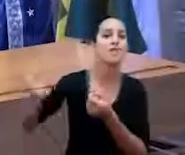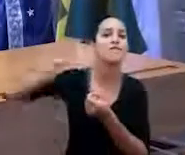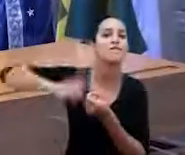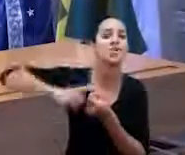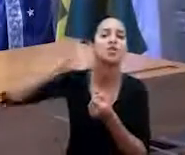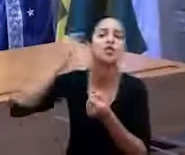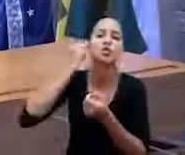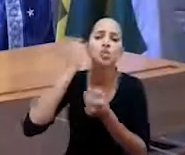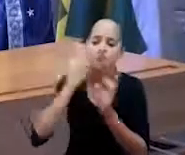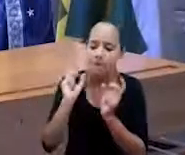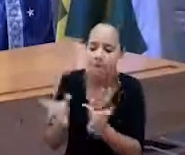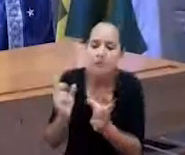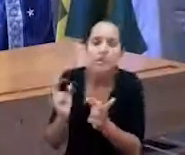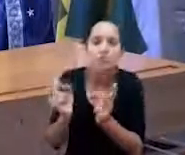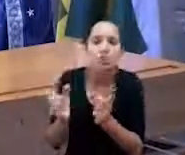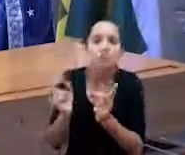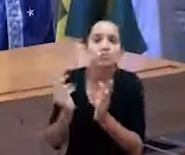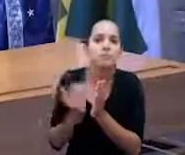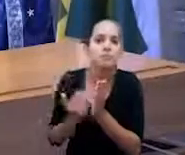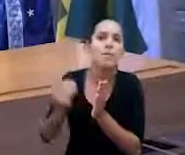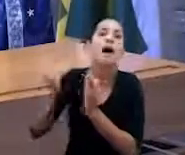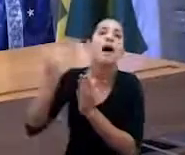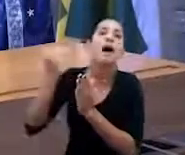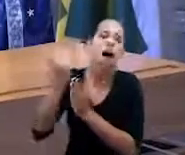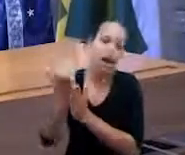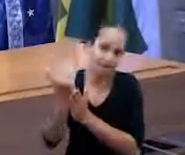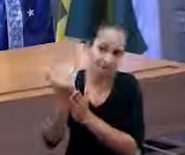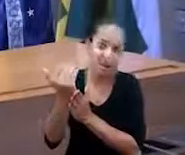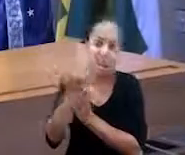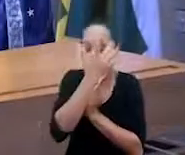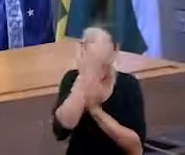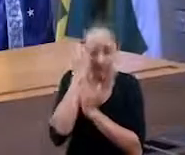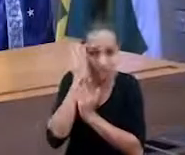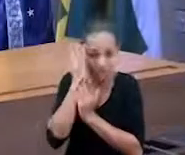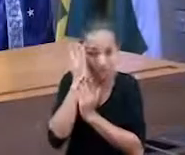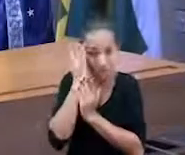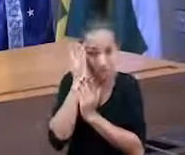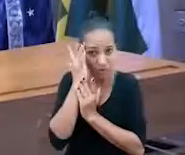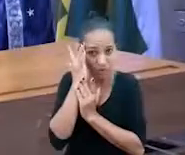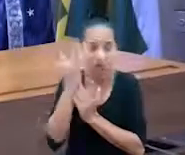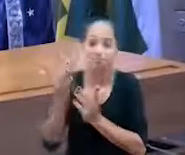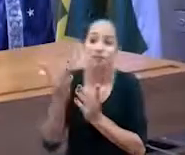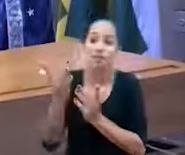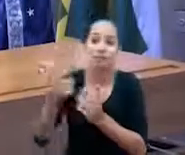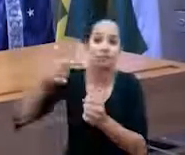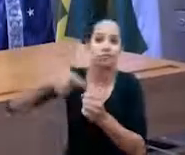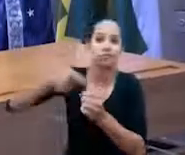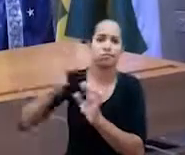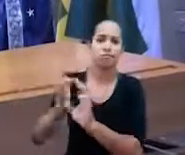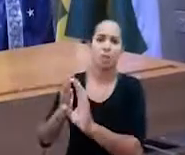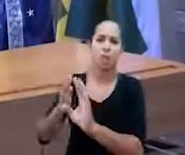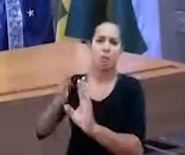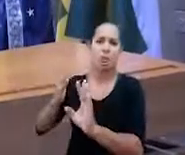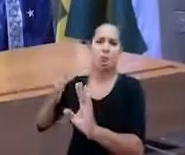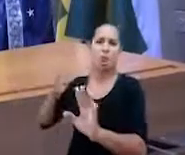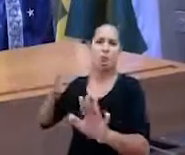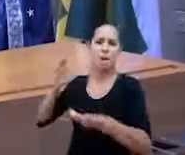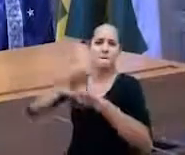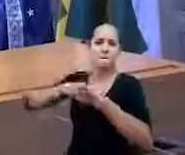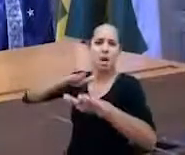mais, portanto está tendo mais demanda e está metendo a mão no bolso da gente. Isso é cinismo.